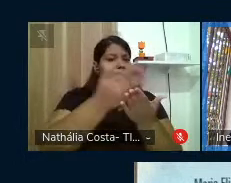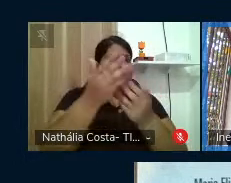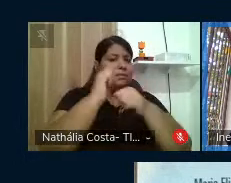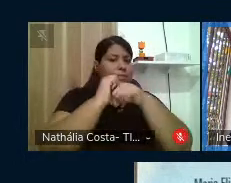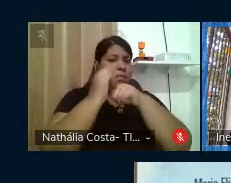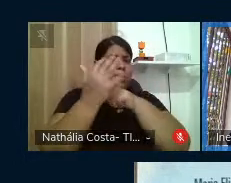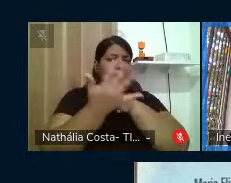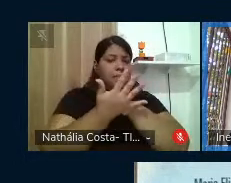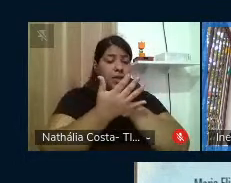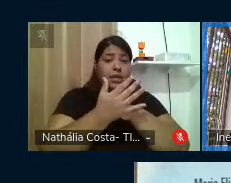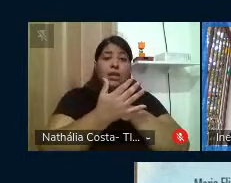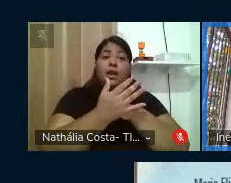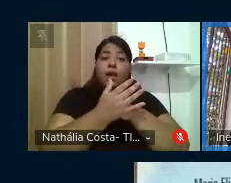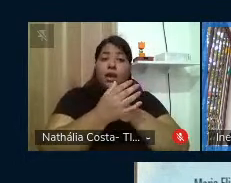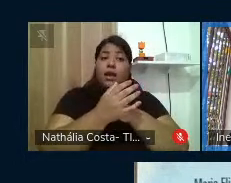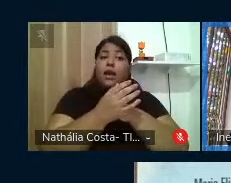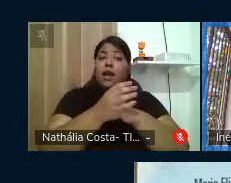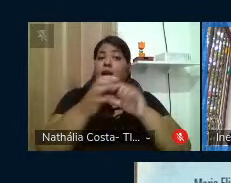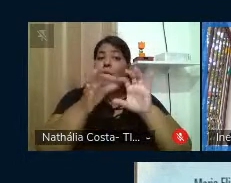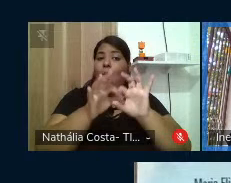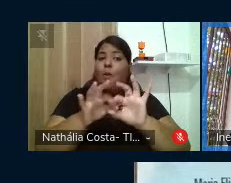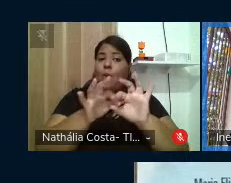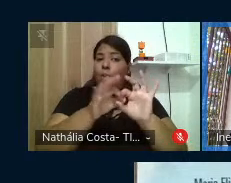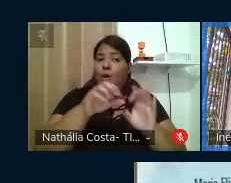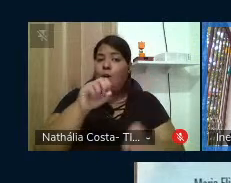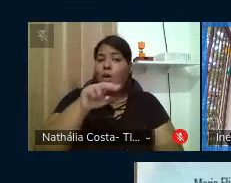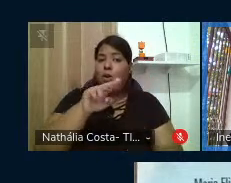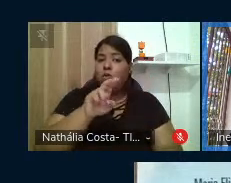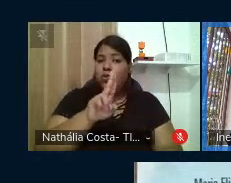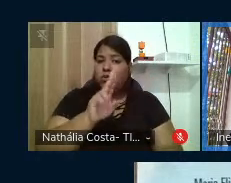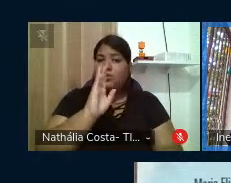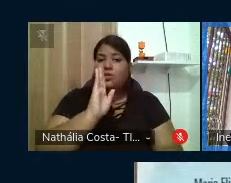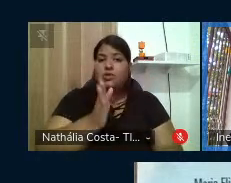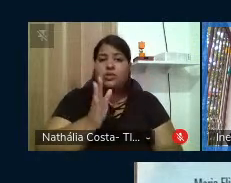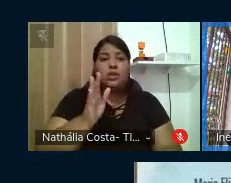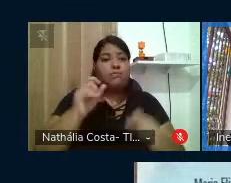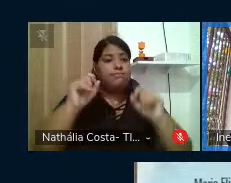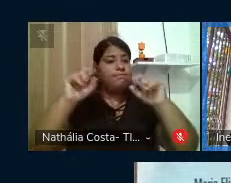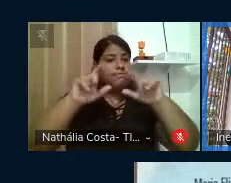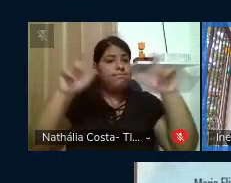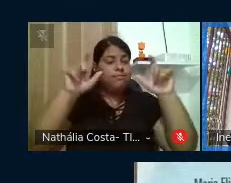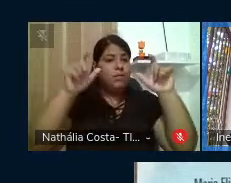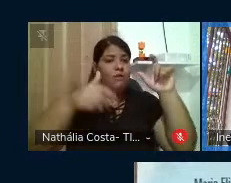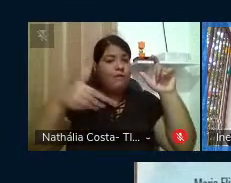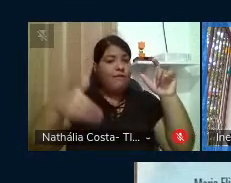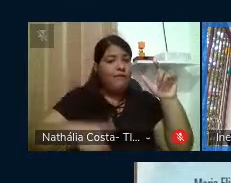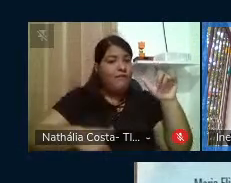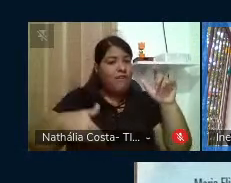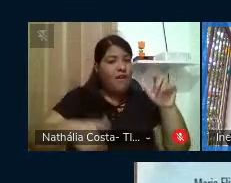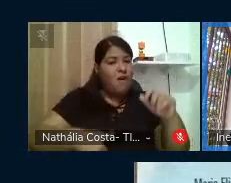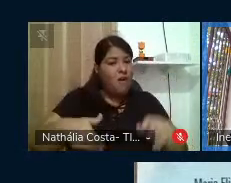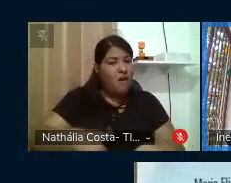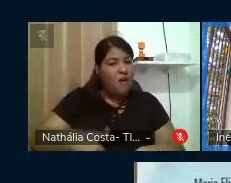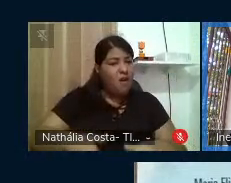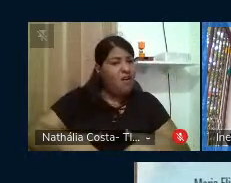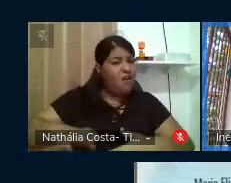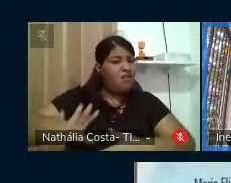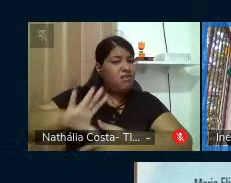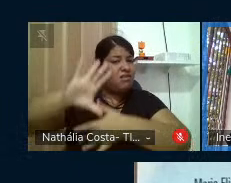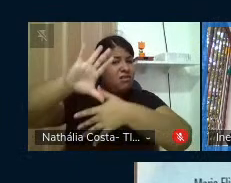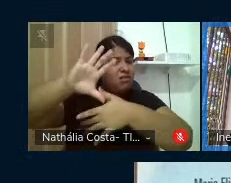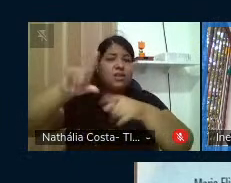a ONU já alertava a fome na América Latina e no Caribe pode afetar